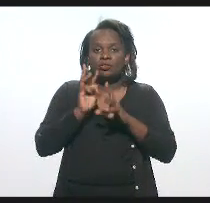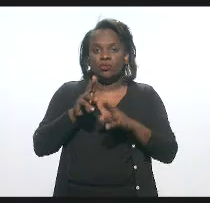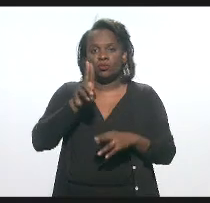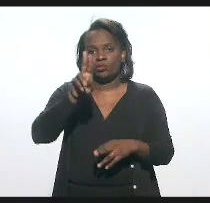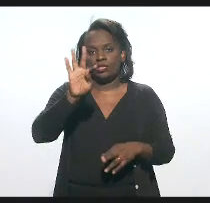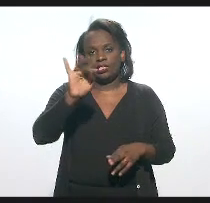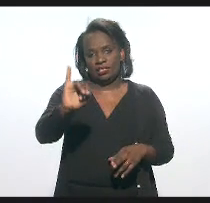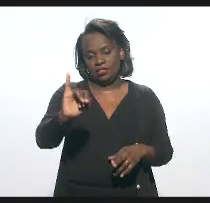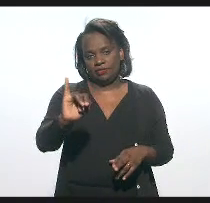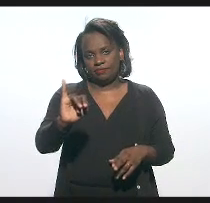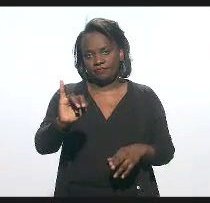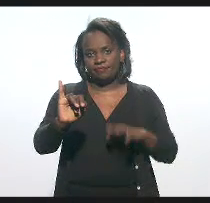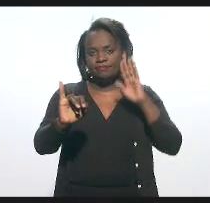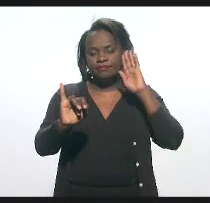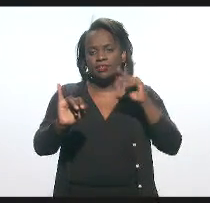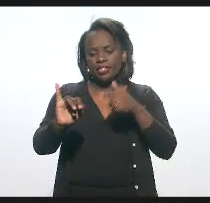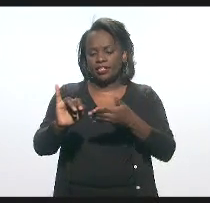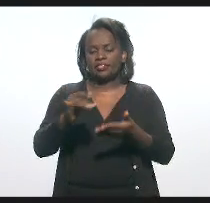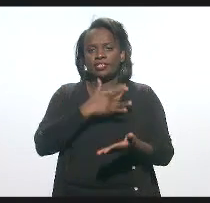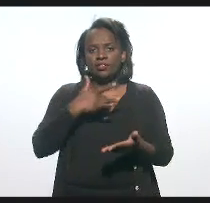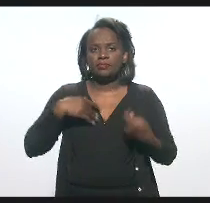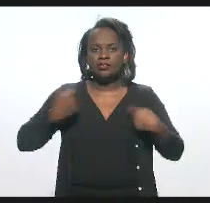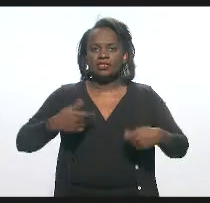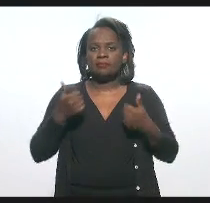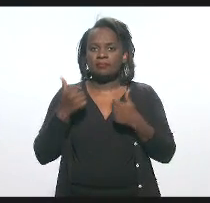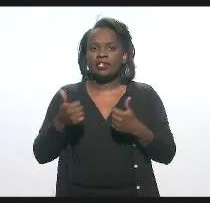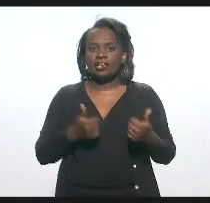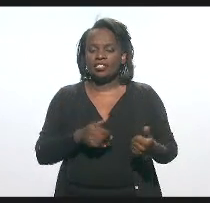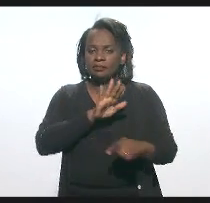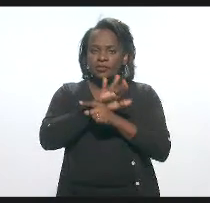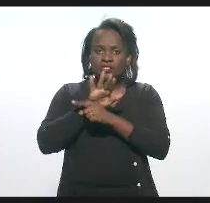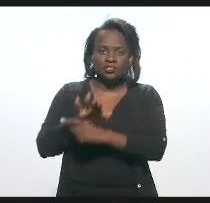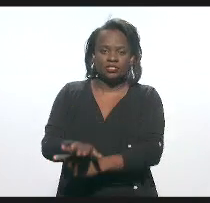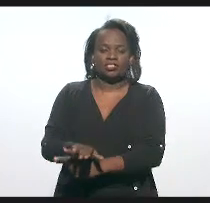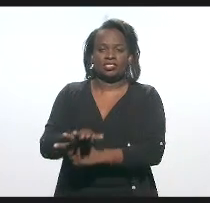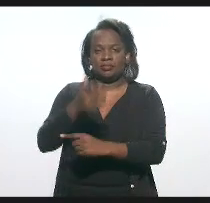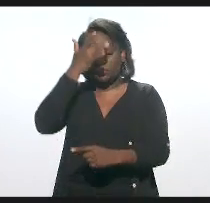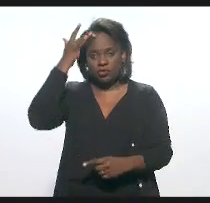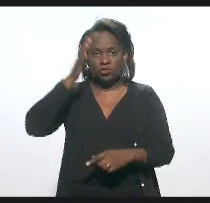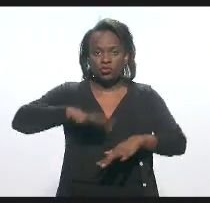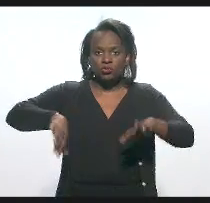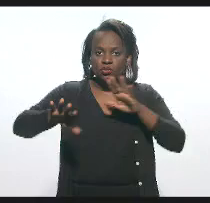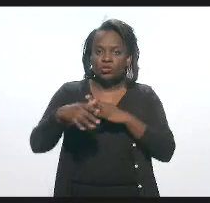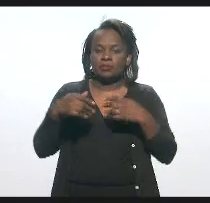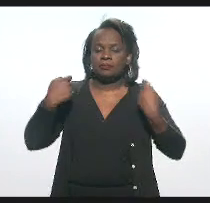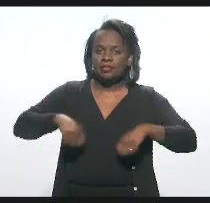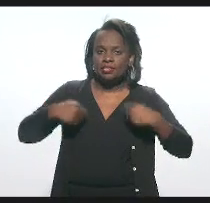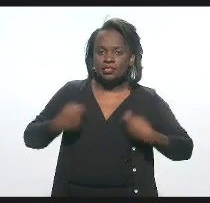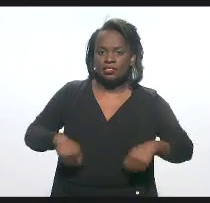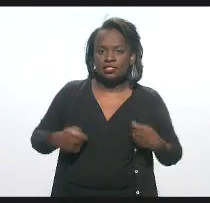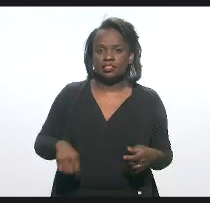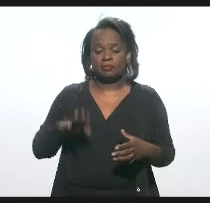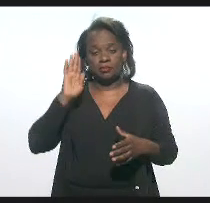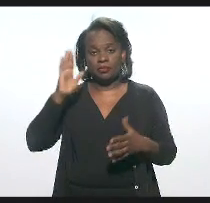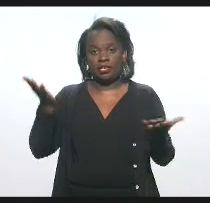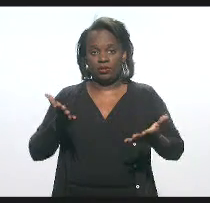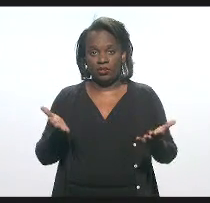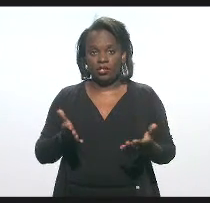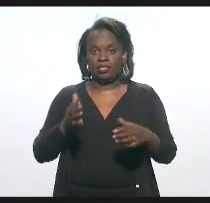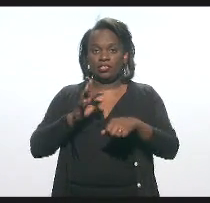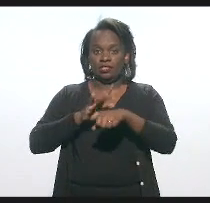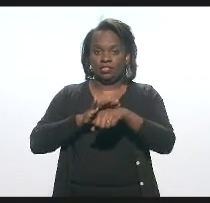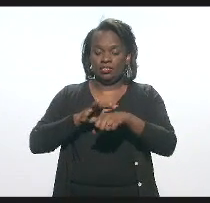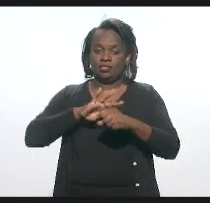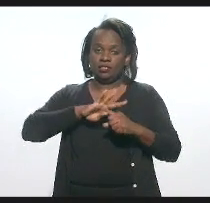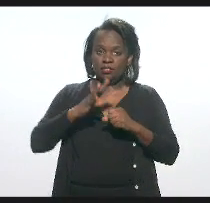Justamente a saúde que era para estar bem, para socorrer as pessoas que estão necessitadas, principalmente neste momento de